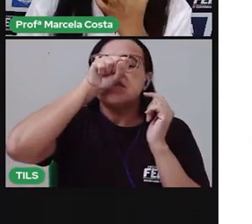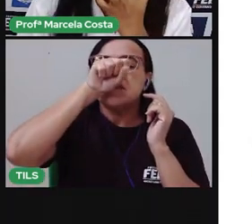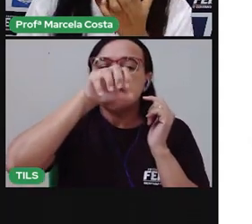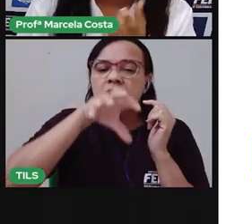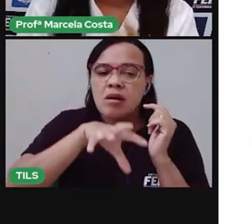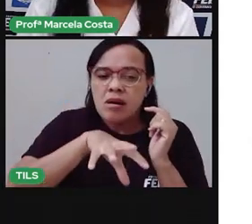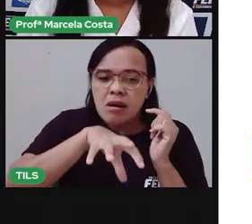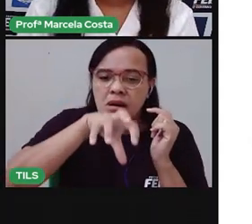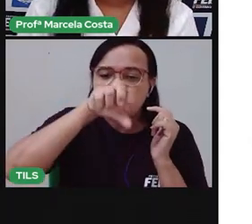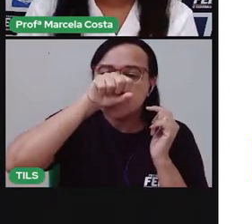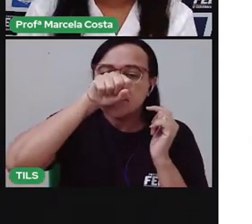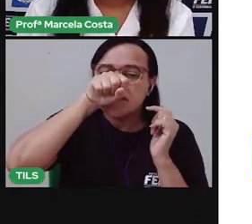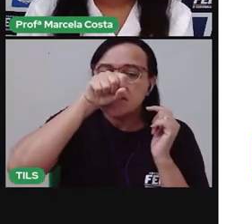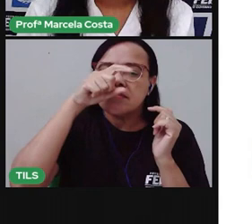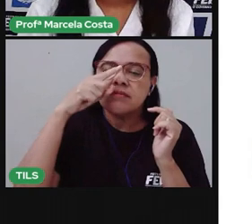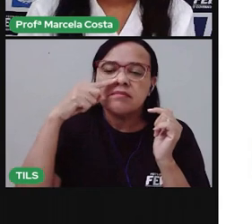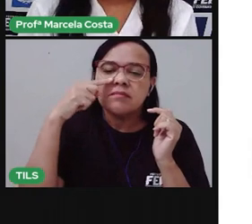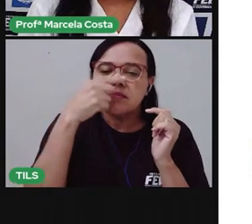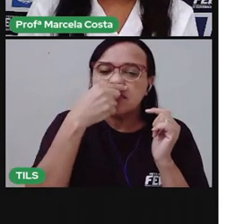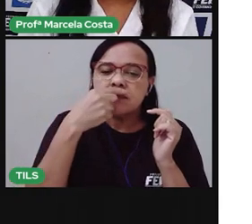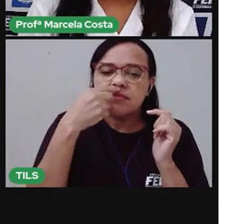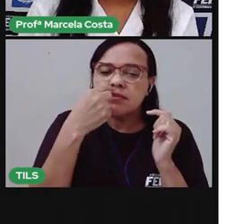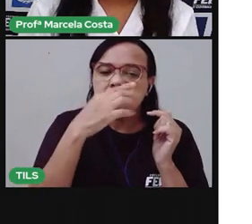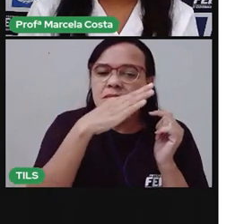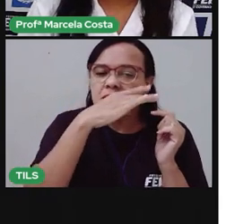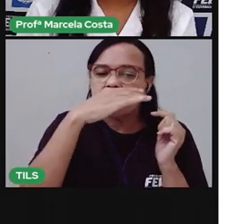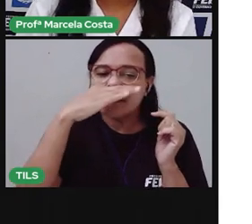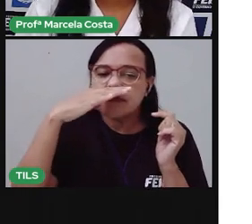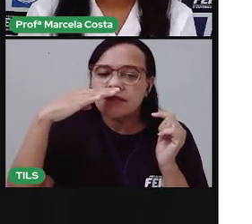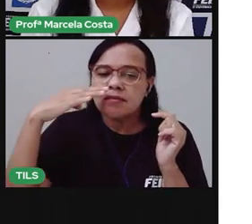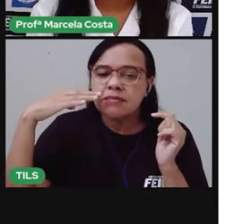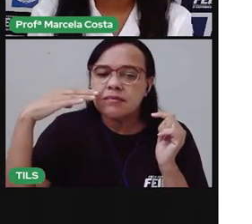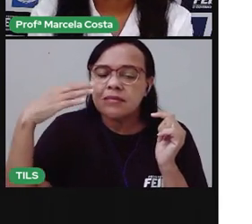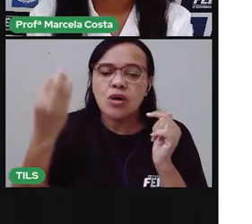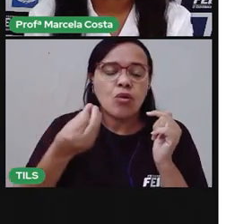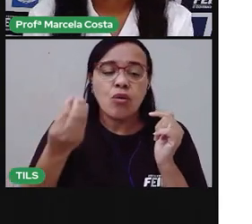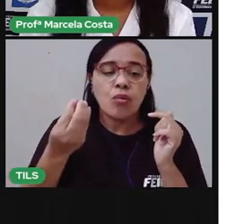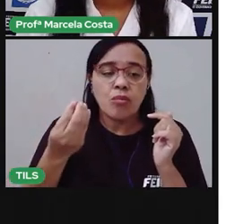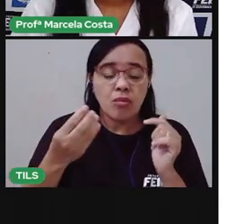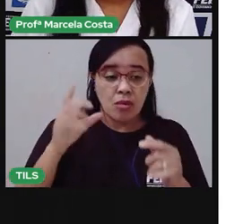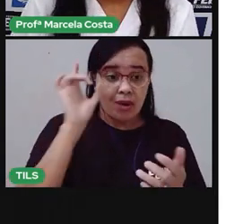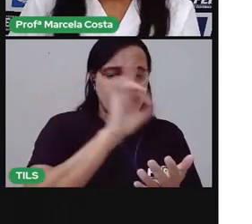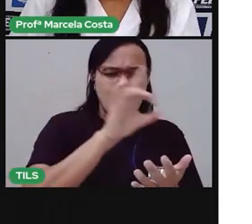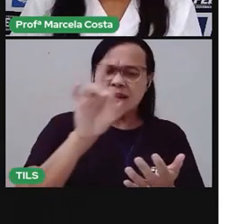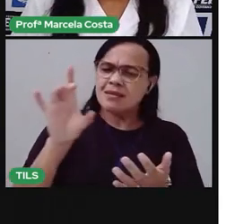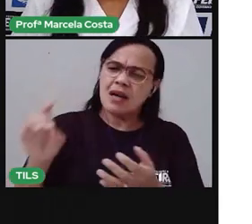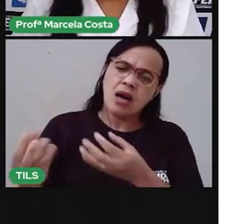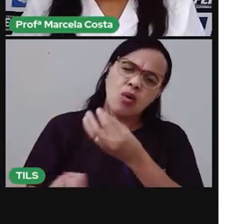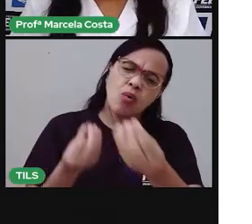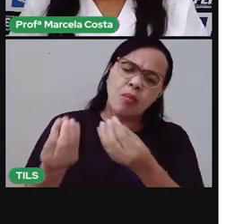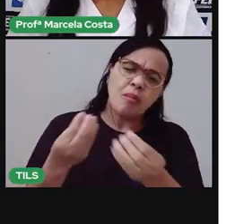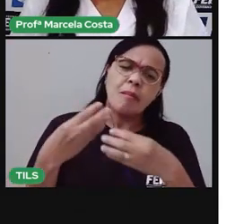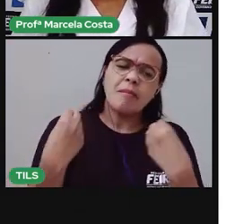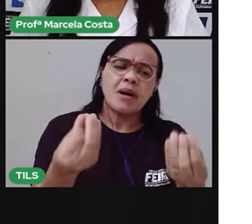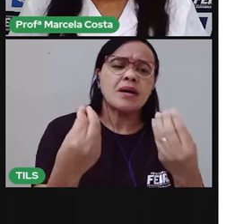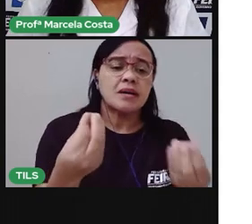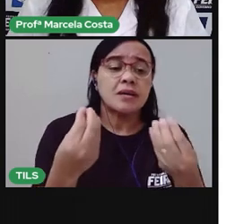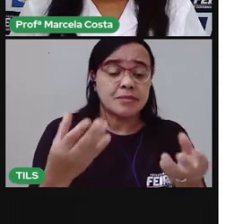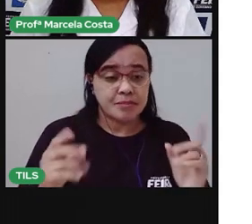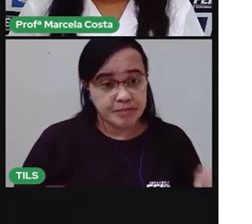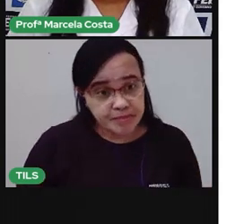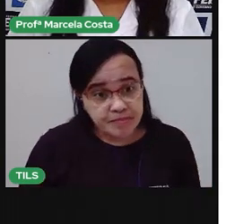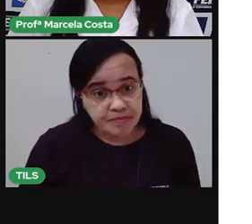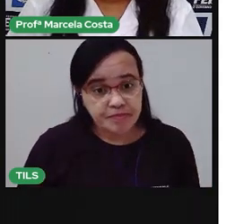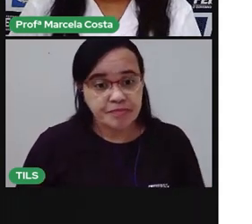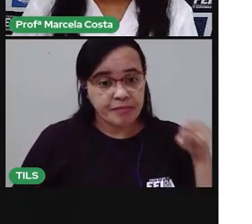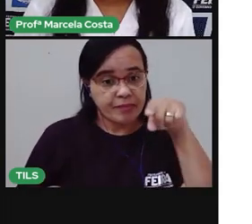relacionado ao nariz. Vamos ver para que serve cada um. O paladar nos permite